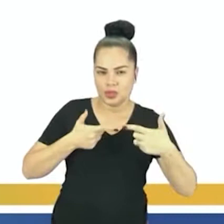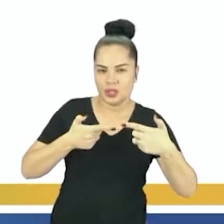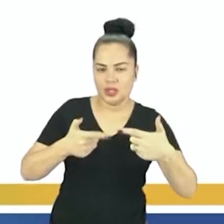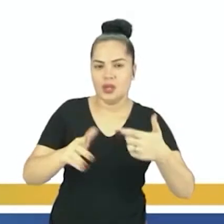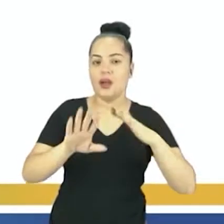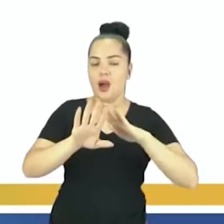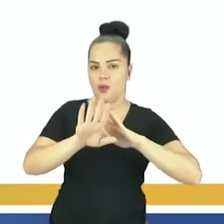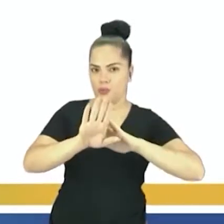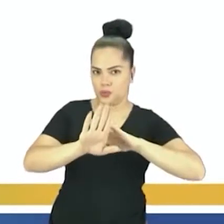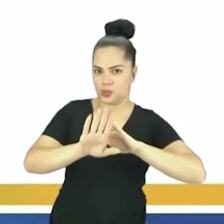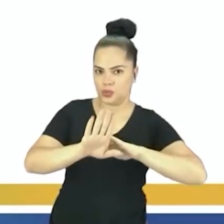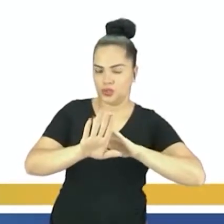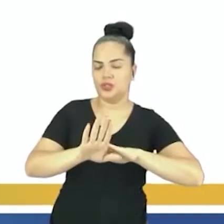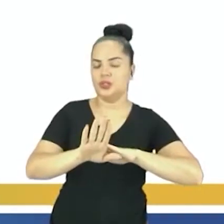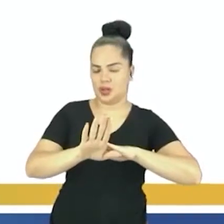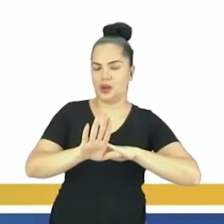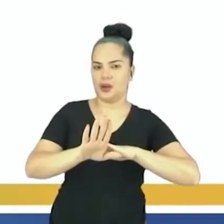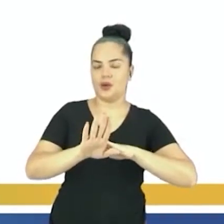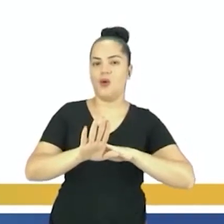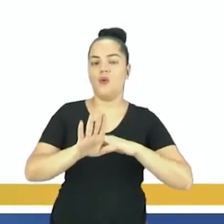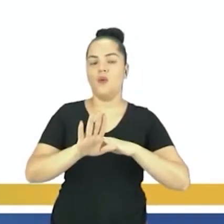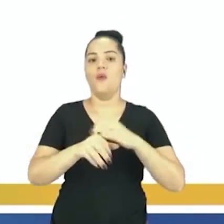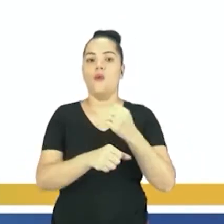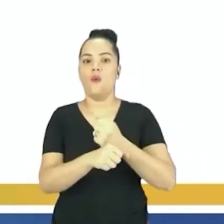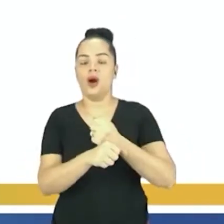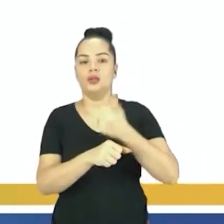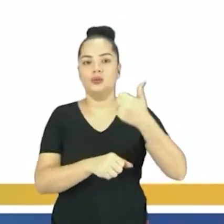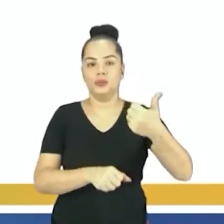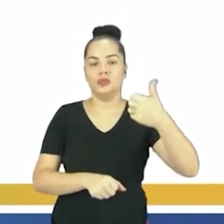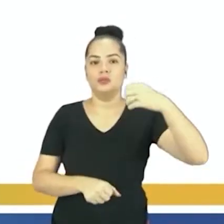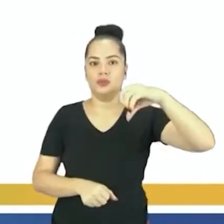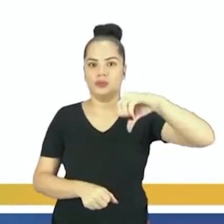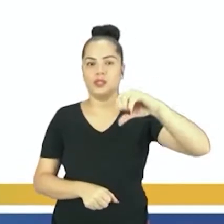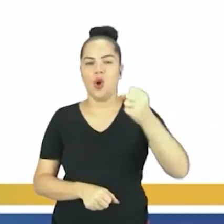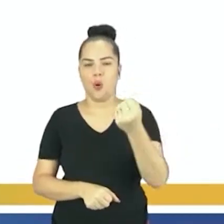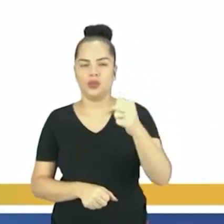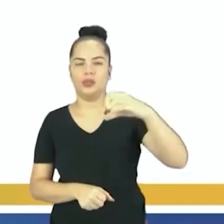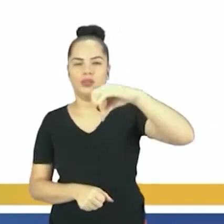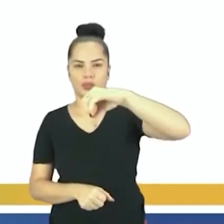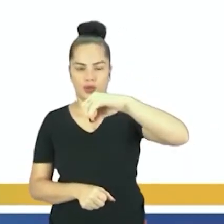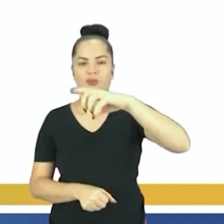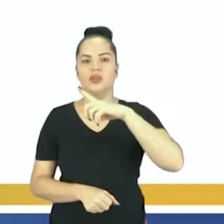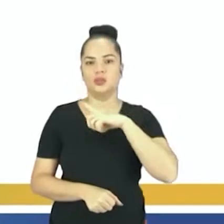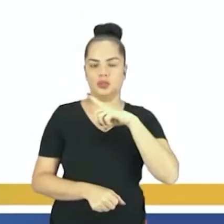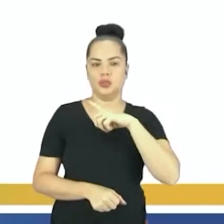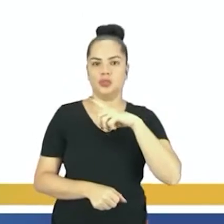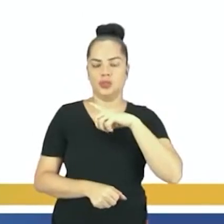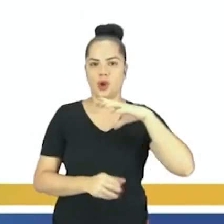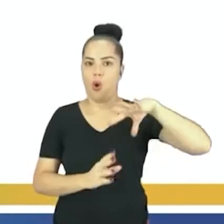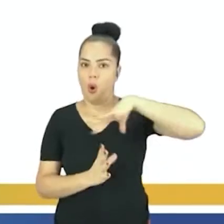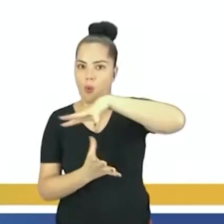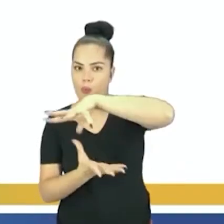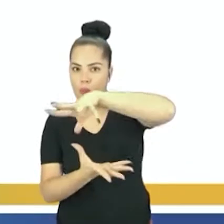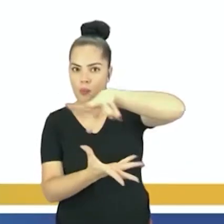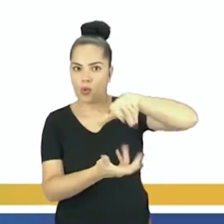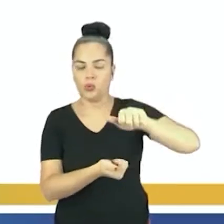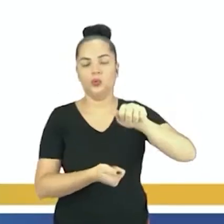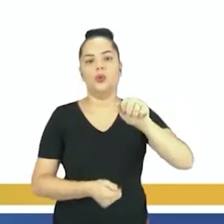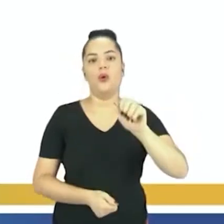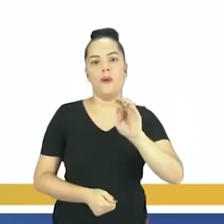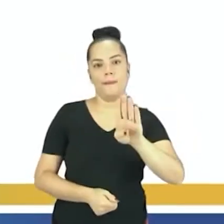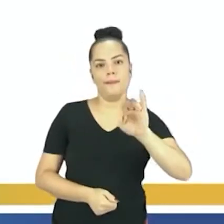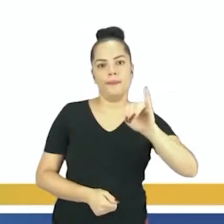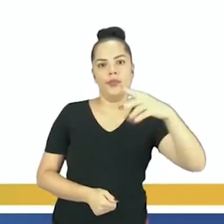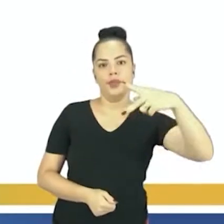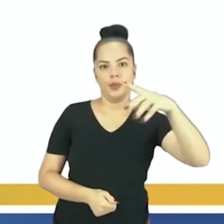1989 ficou conhecida como Ordem Bipolar ou Mundo Bipolar, assim